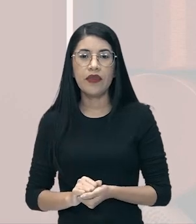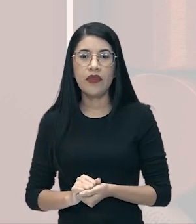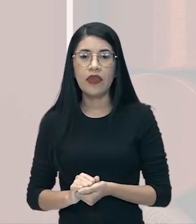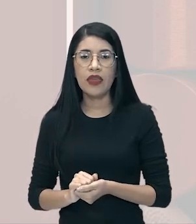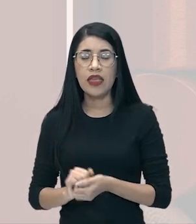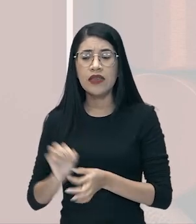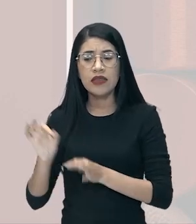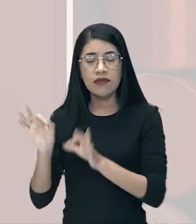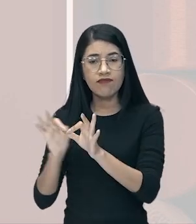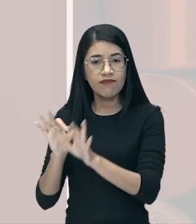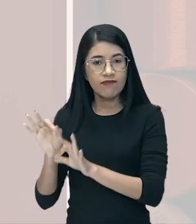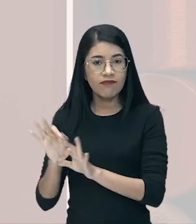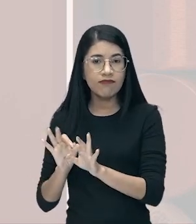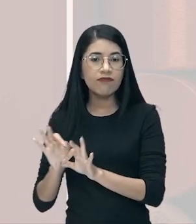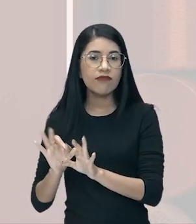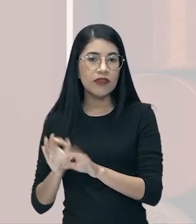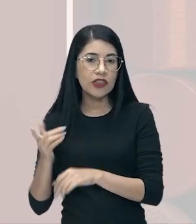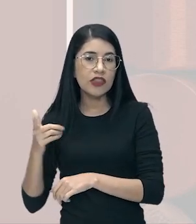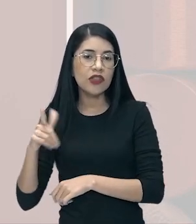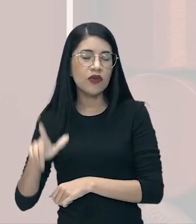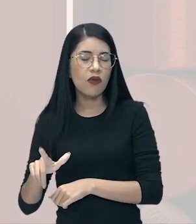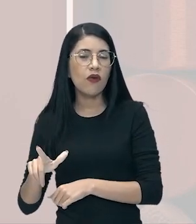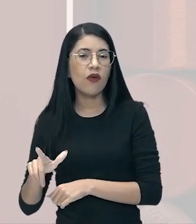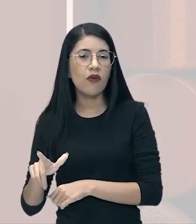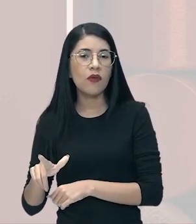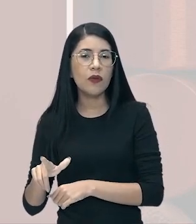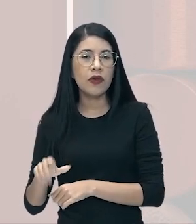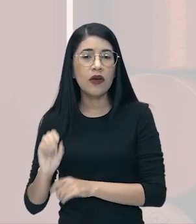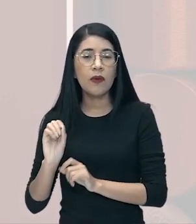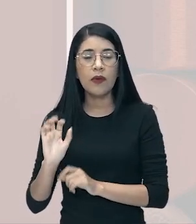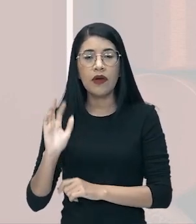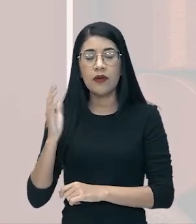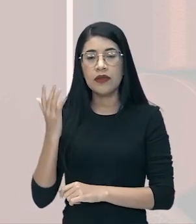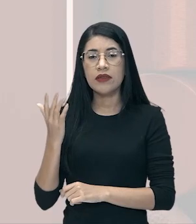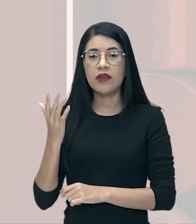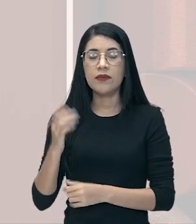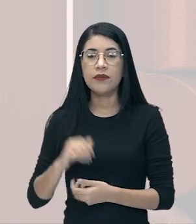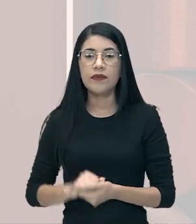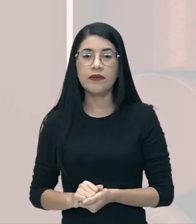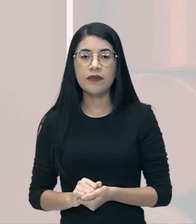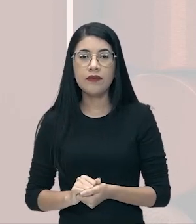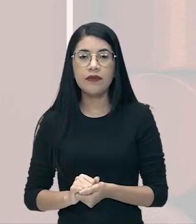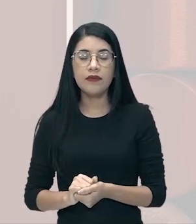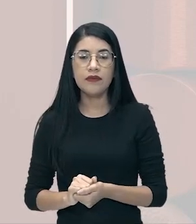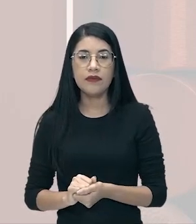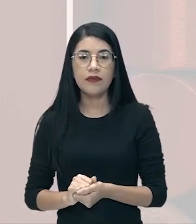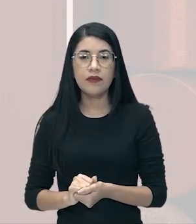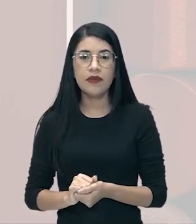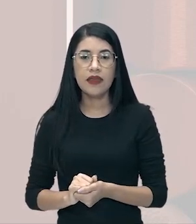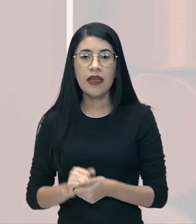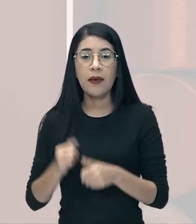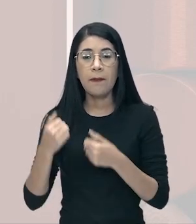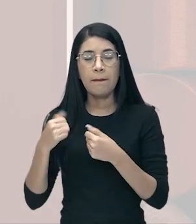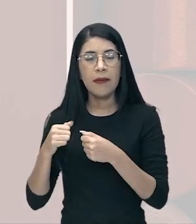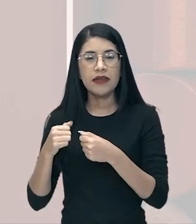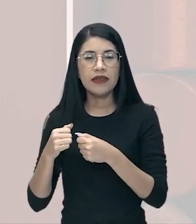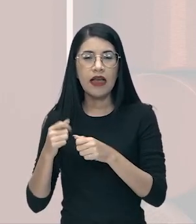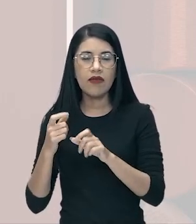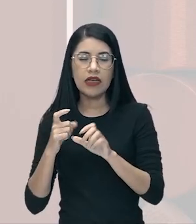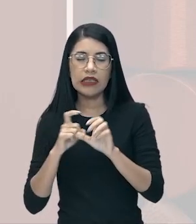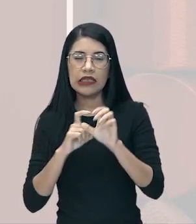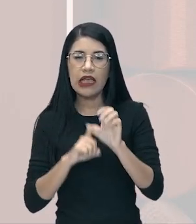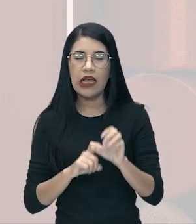reorganizando, galera. E se vão se reorganizando, então, eles vão deixando cada vez mais depender dos